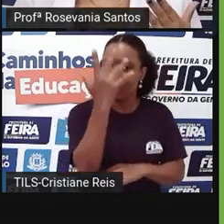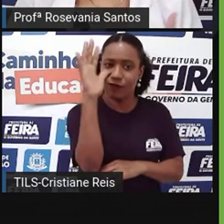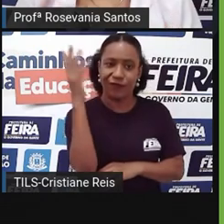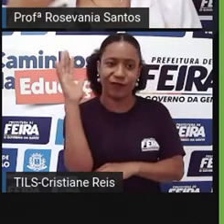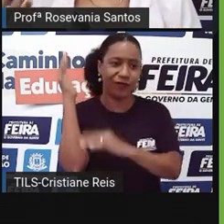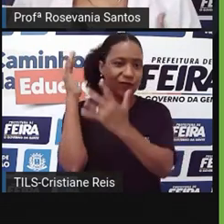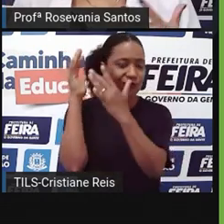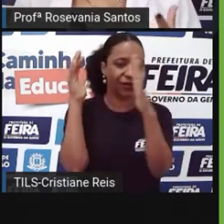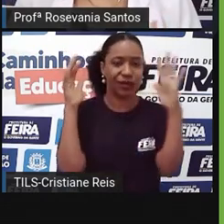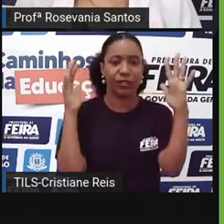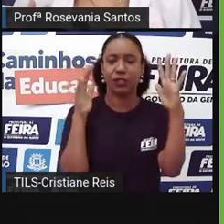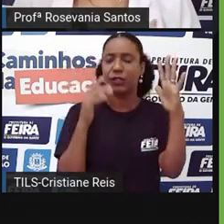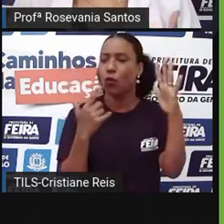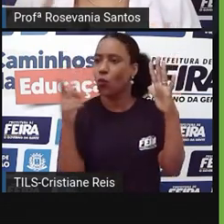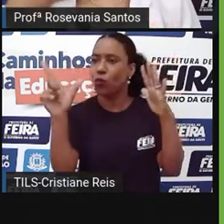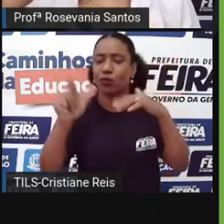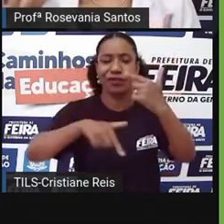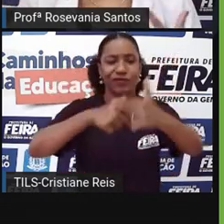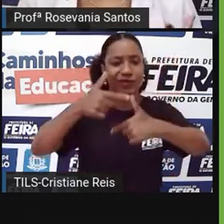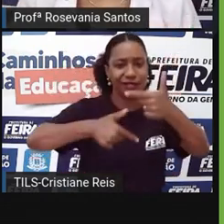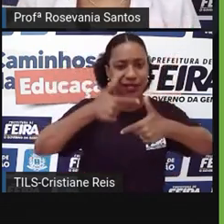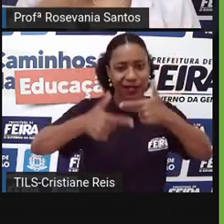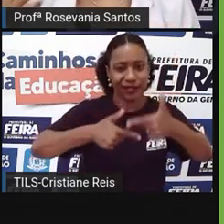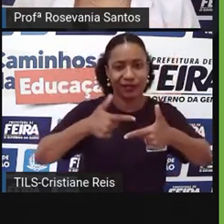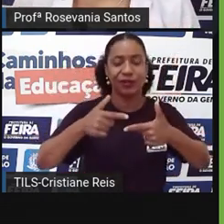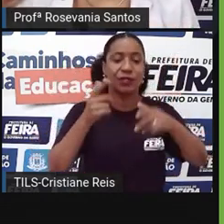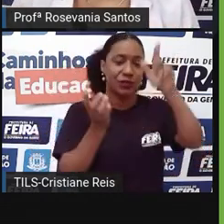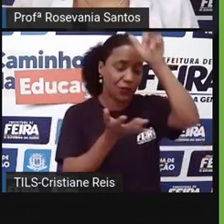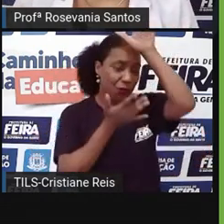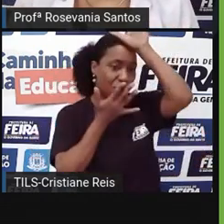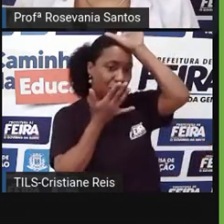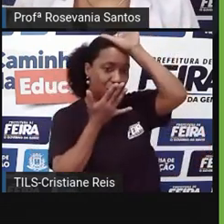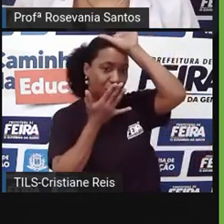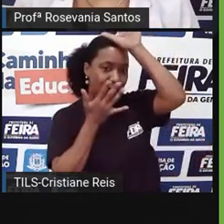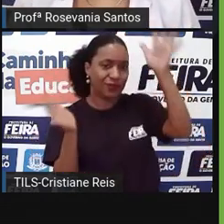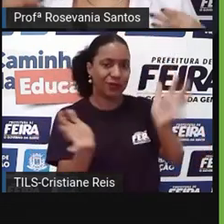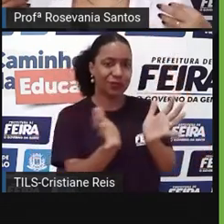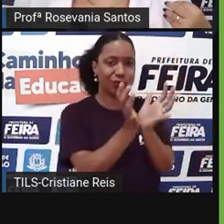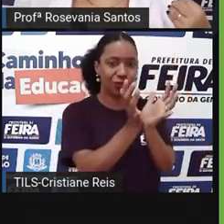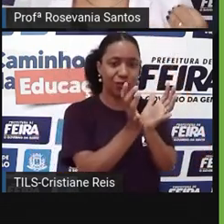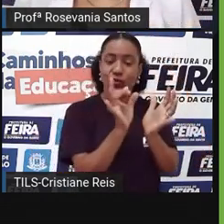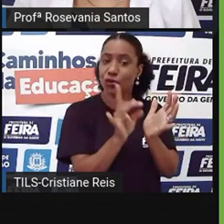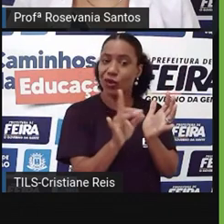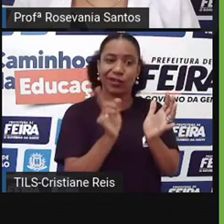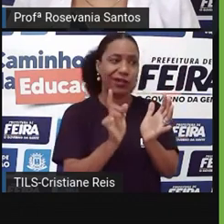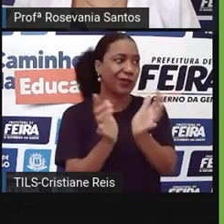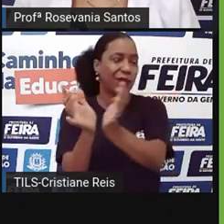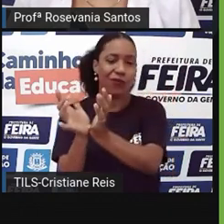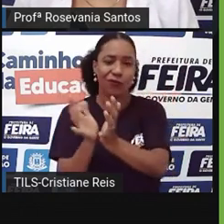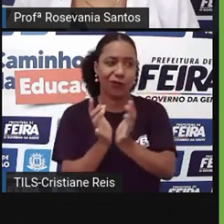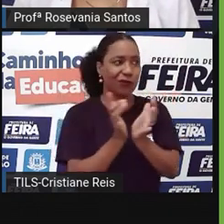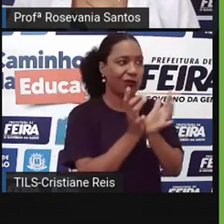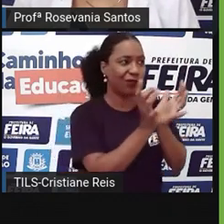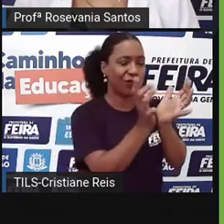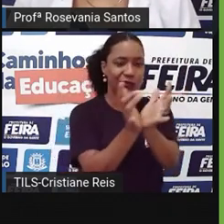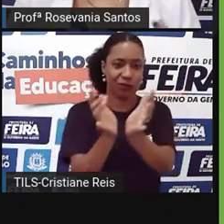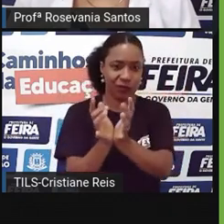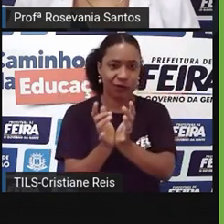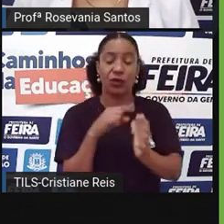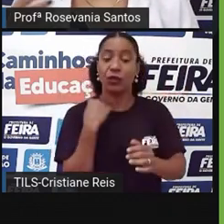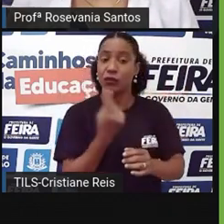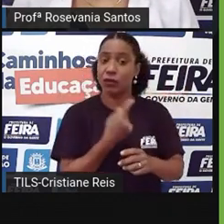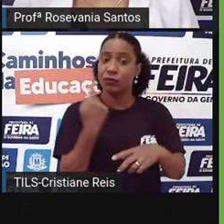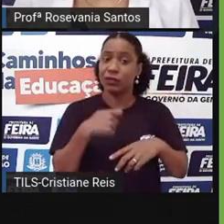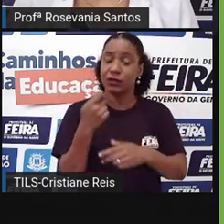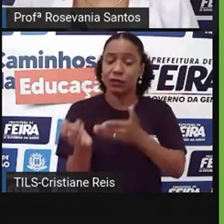tem também outras atividades, também não são só os índios, tem outros povos que vivem lá e que a gente precisa preservar e que essa